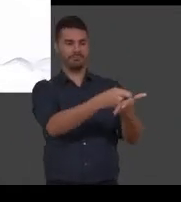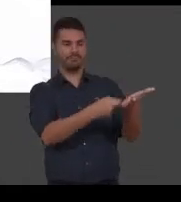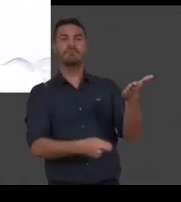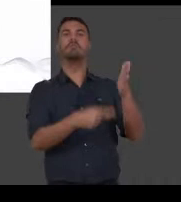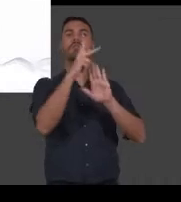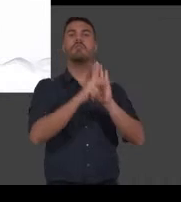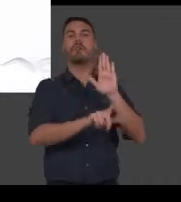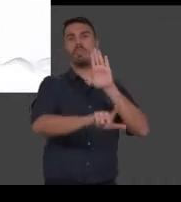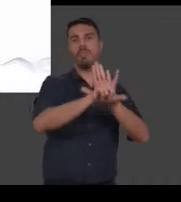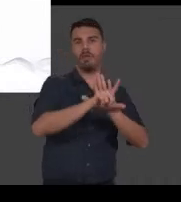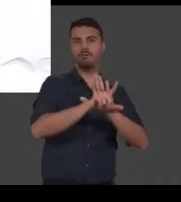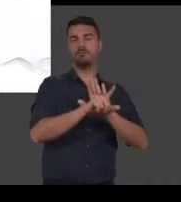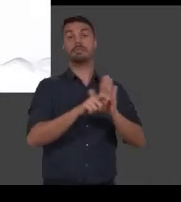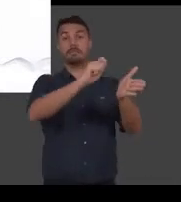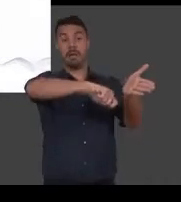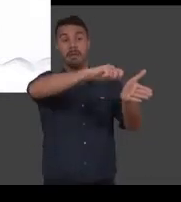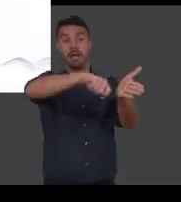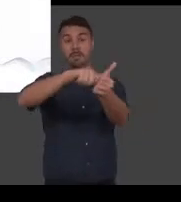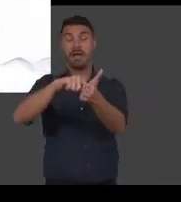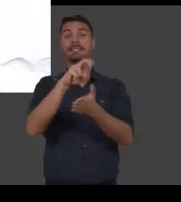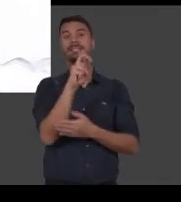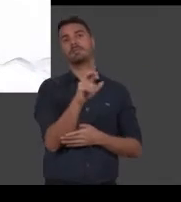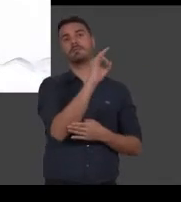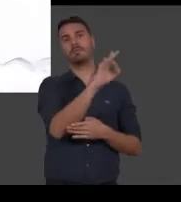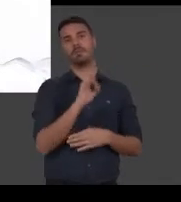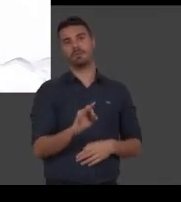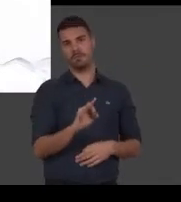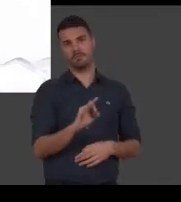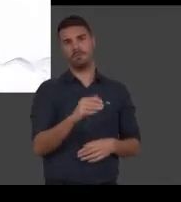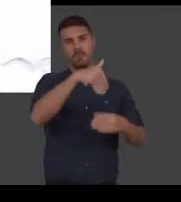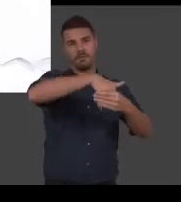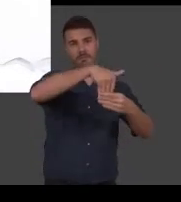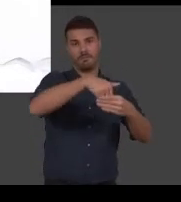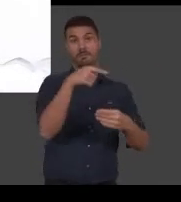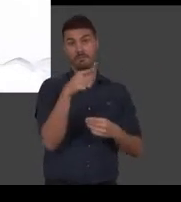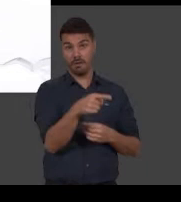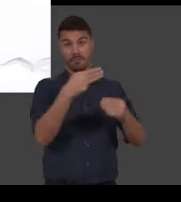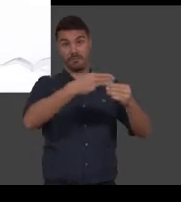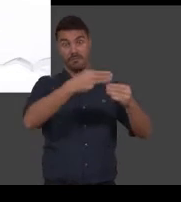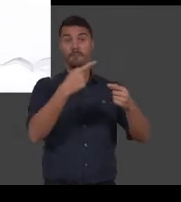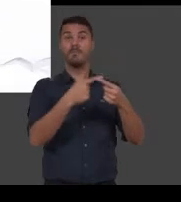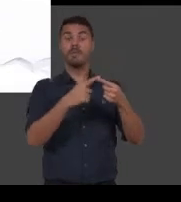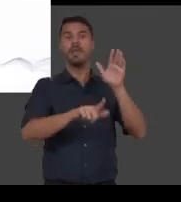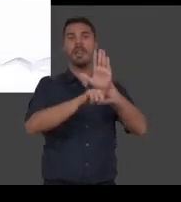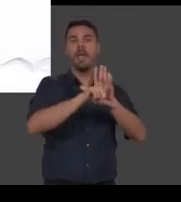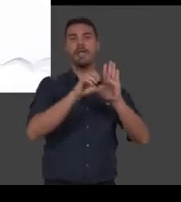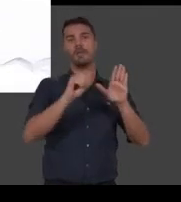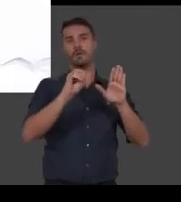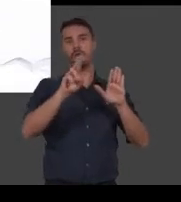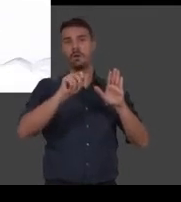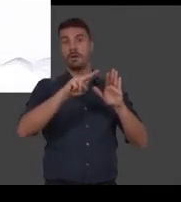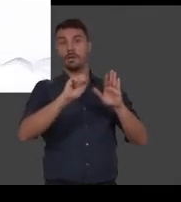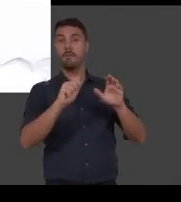escrever um projeto de lei e reunir assinaturas de pelo menos 5% dos eleitores deste município. Porque a lei orgânica